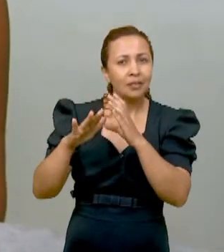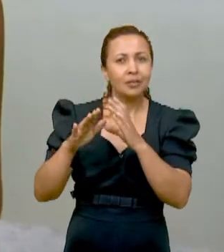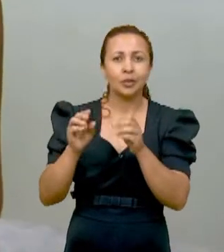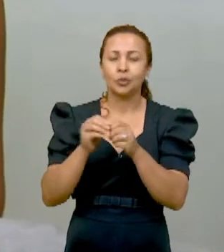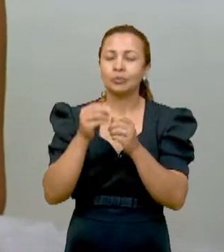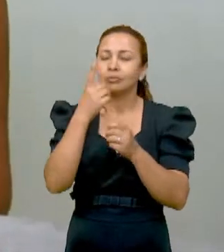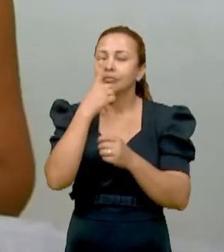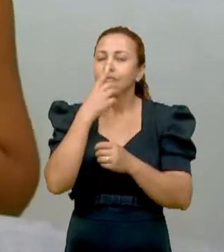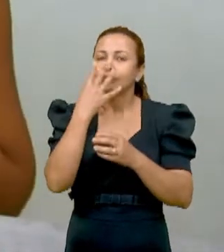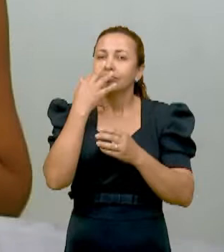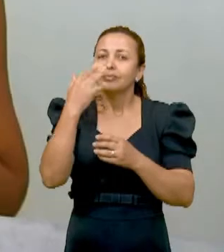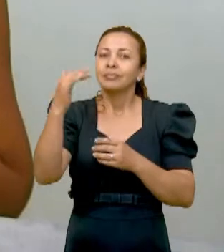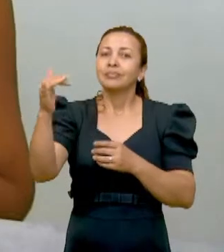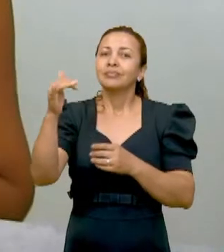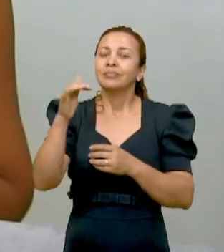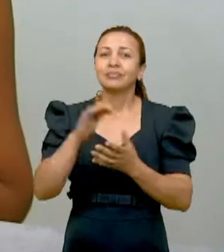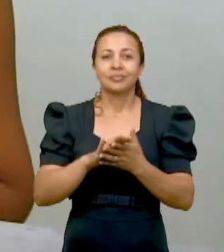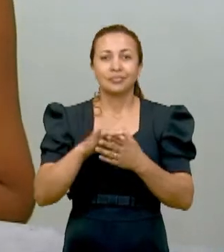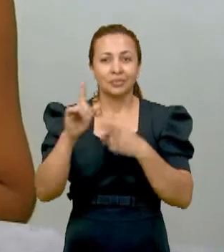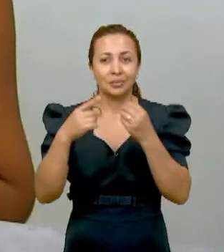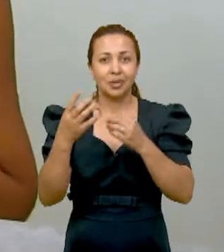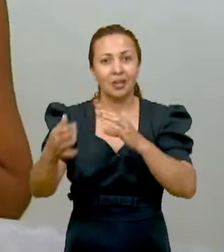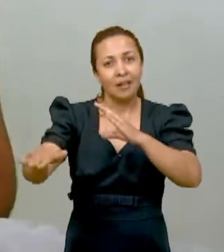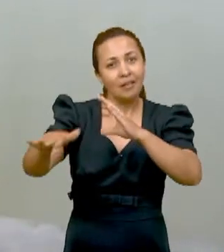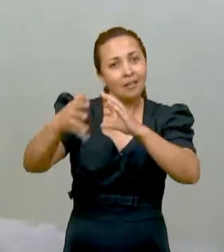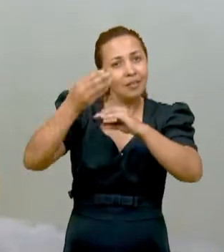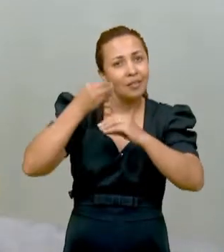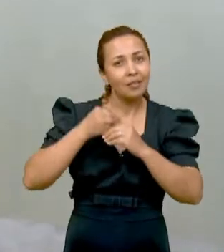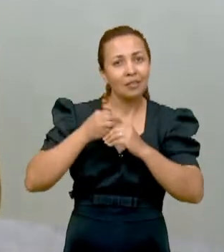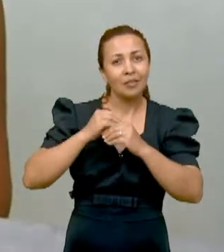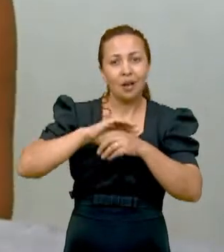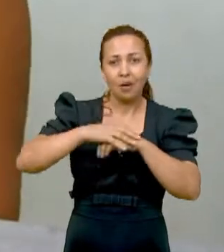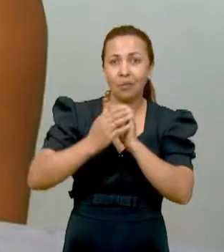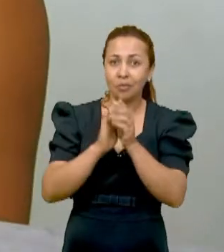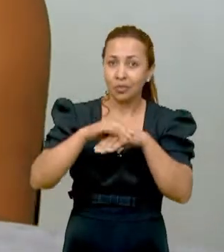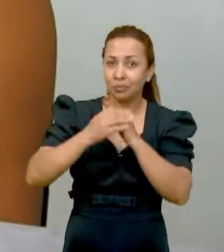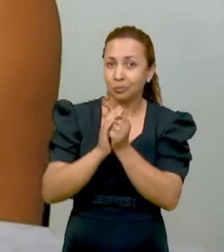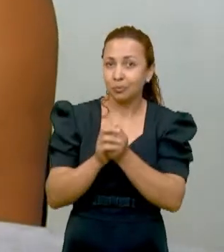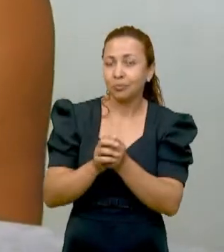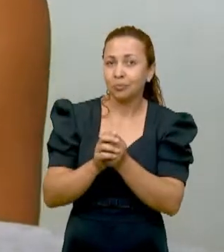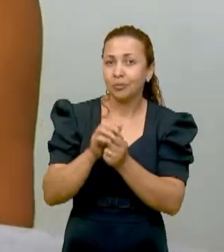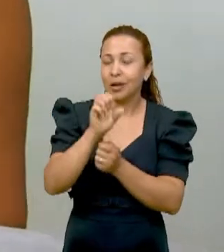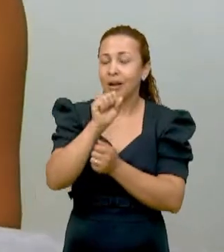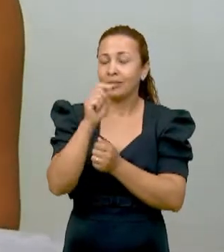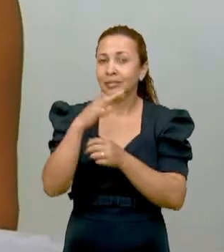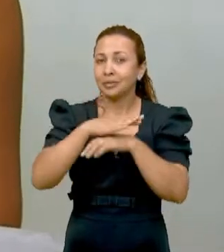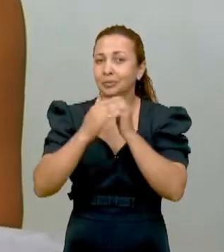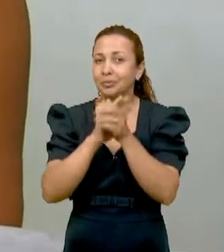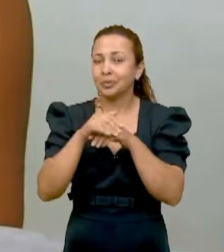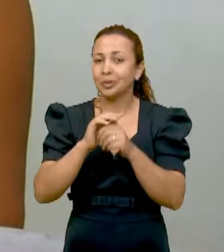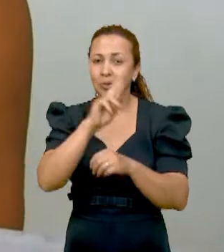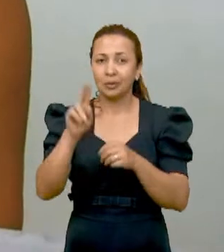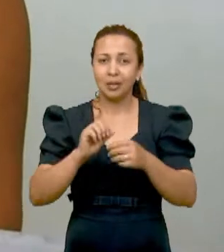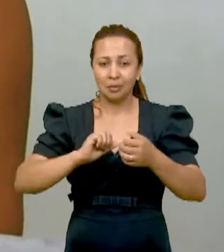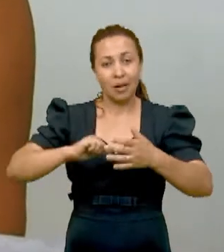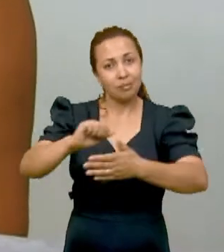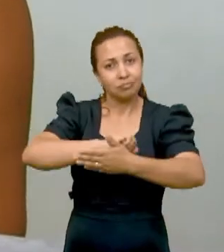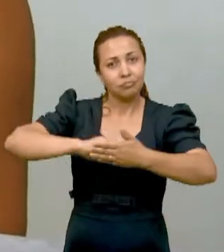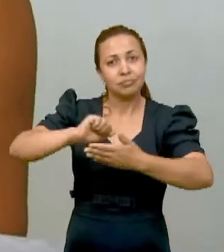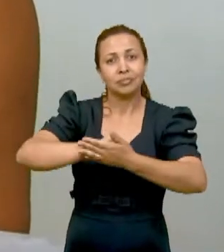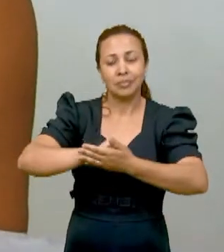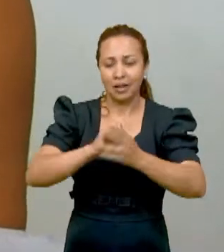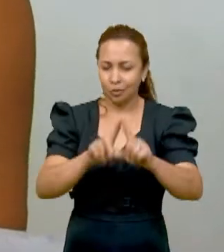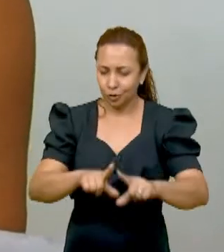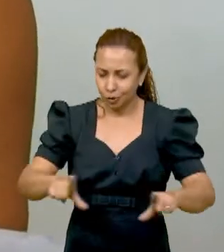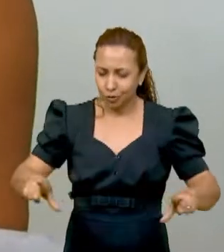essência. E aí geralmente ela mandava sabão para mim. Aí nós começamos a dividir o sabão, que aqui é utilizado na lavagem de panelas, de